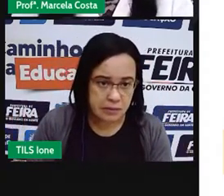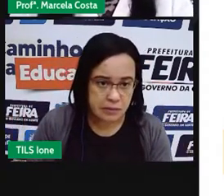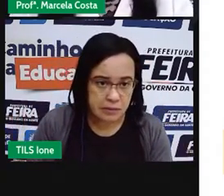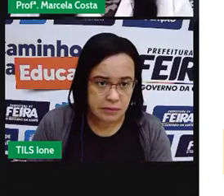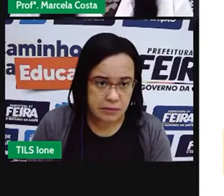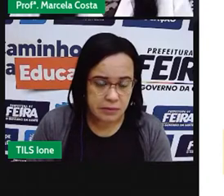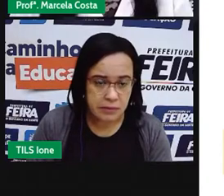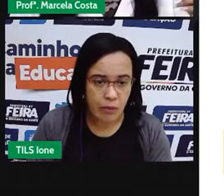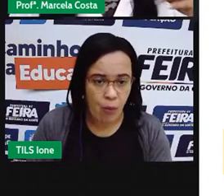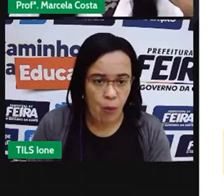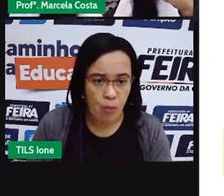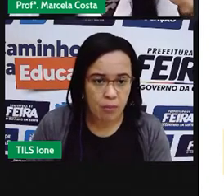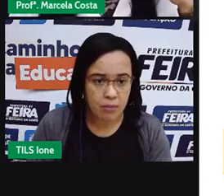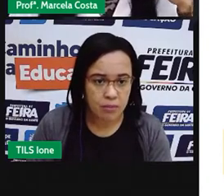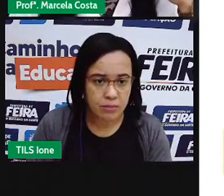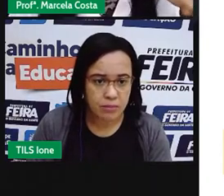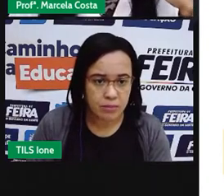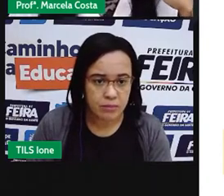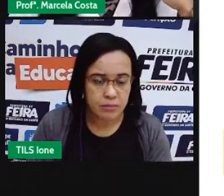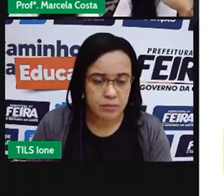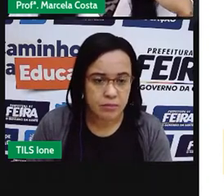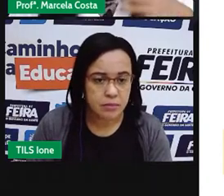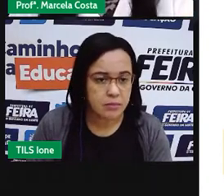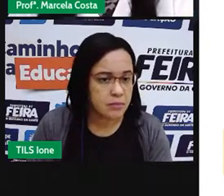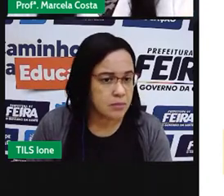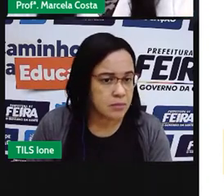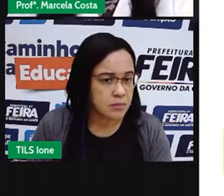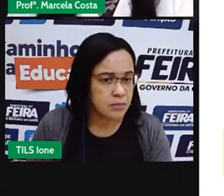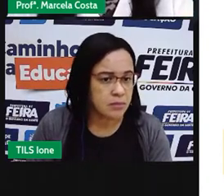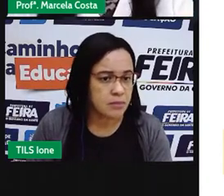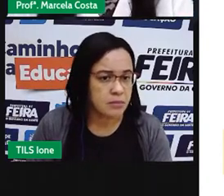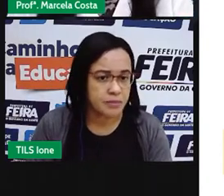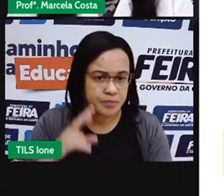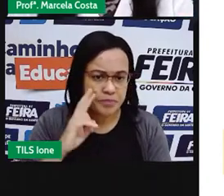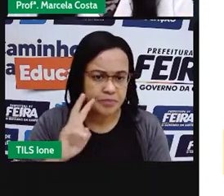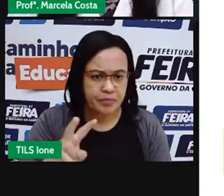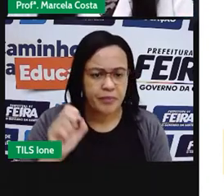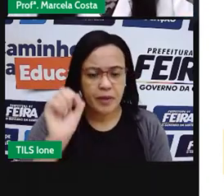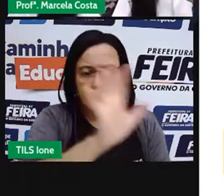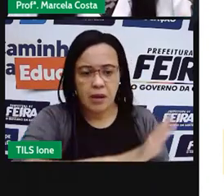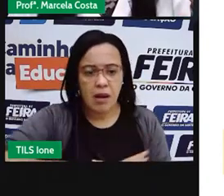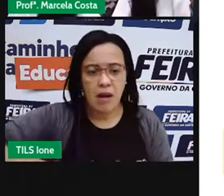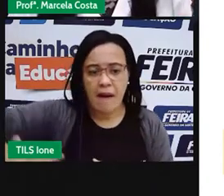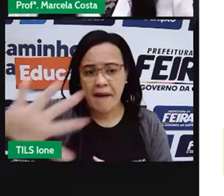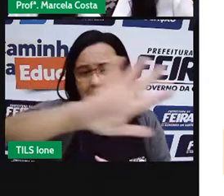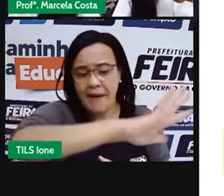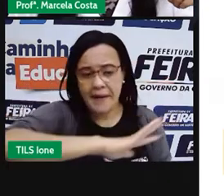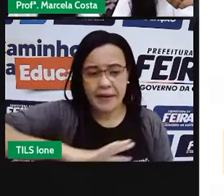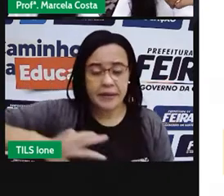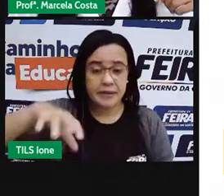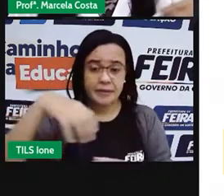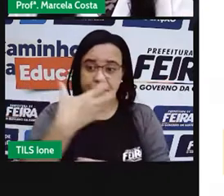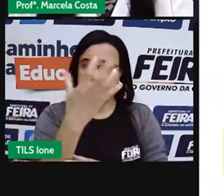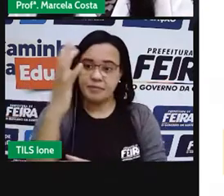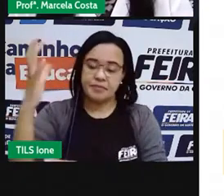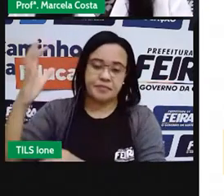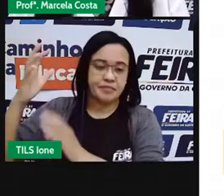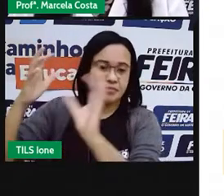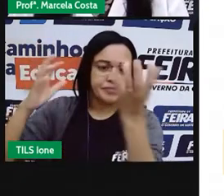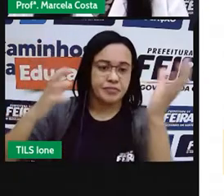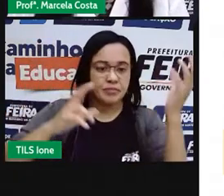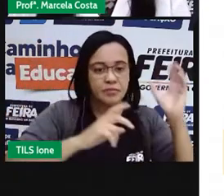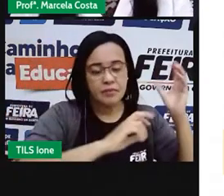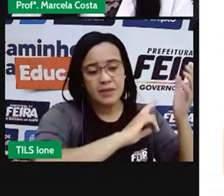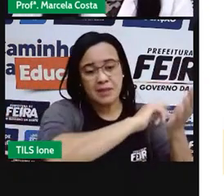você vê, tem ali alguma área, algumas plantações, diversas